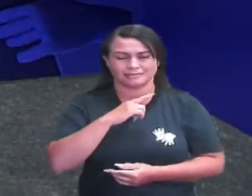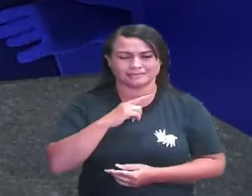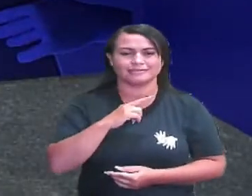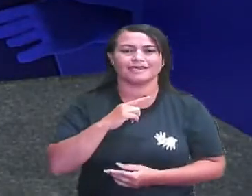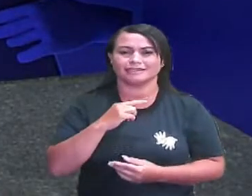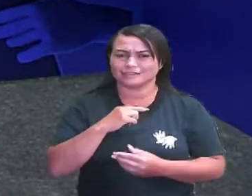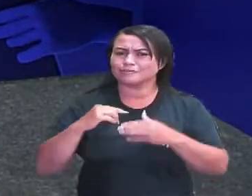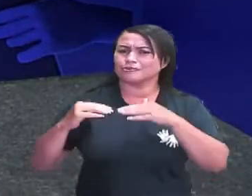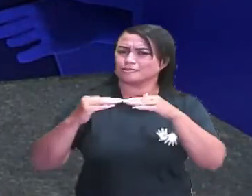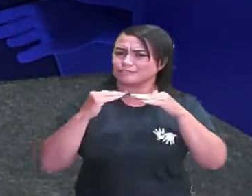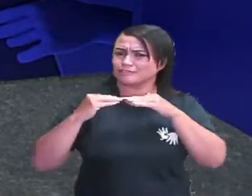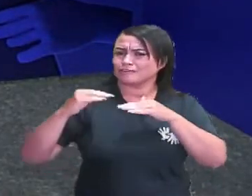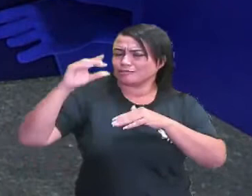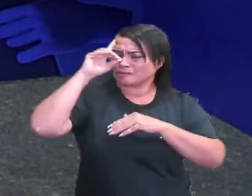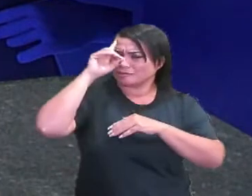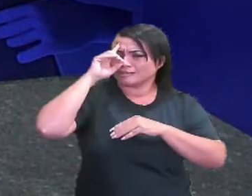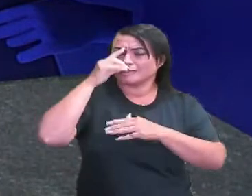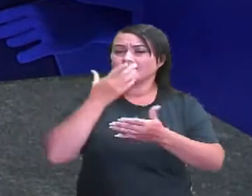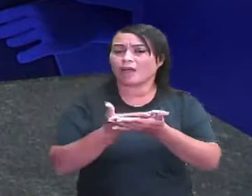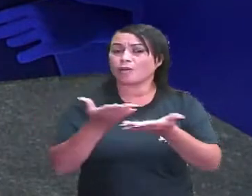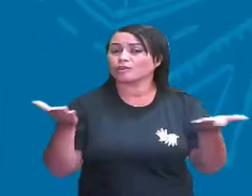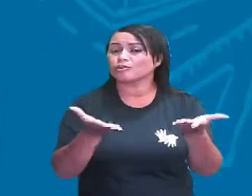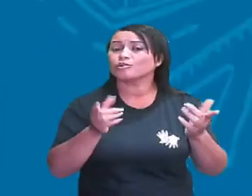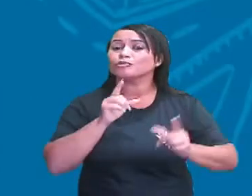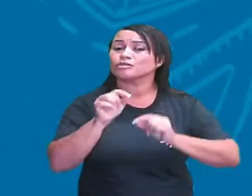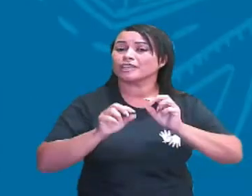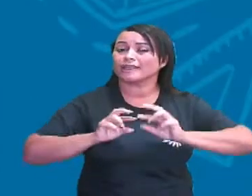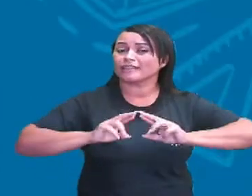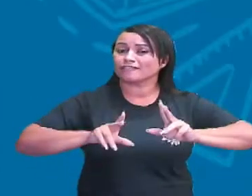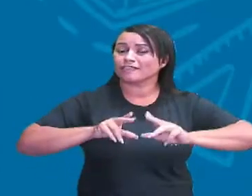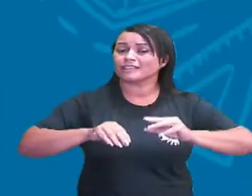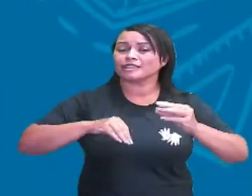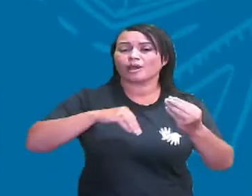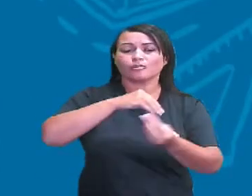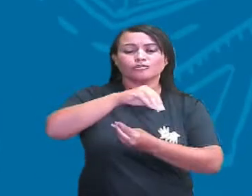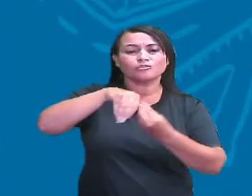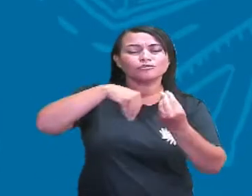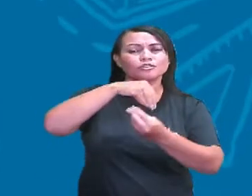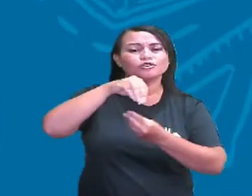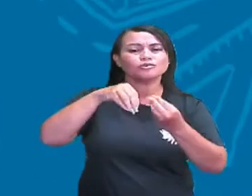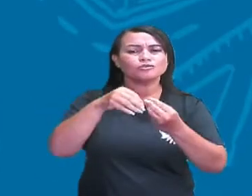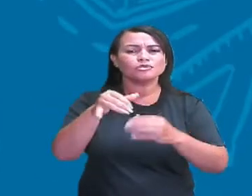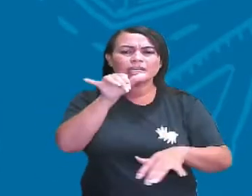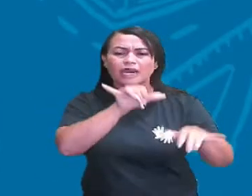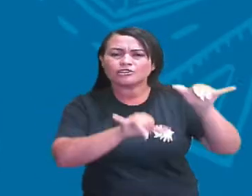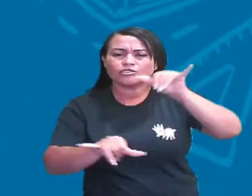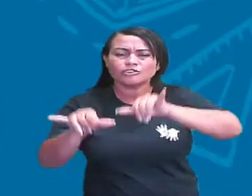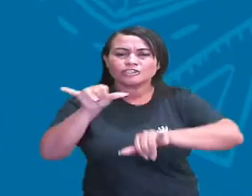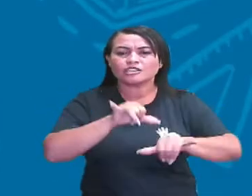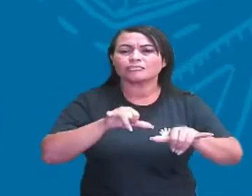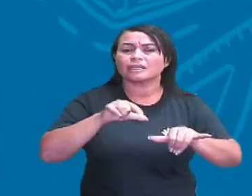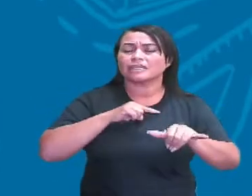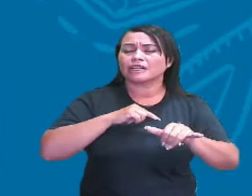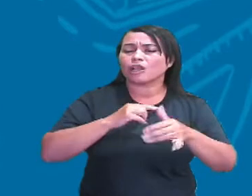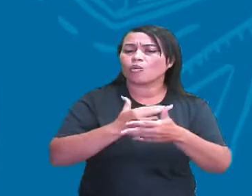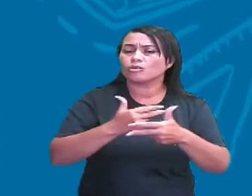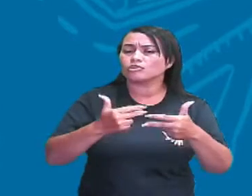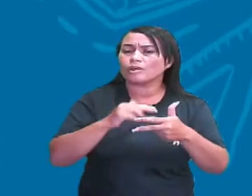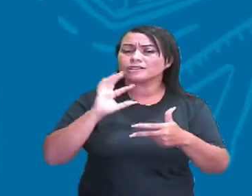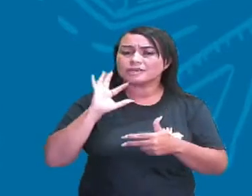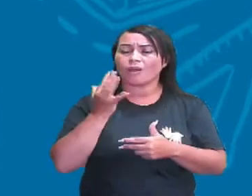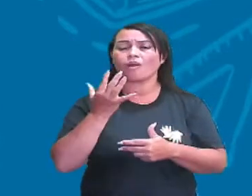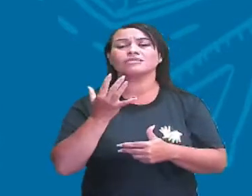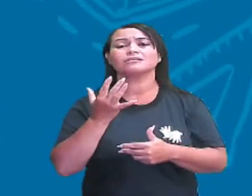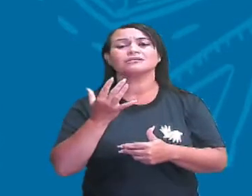nessa aula e outras que teremos ao longo do ano, será diferenciar misturas e reações químicas a partir de situações cotidianas. Uma